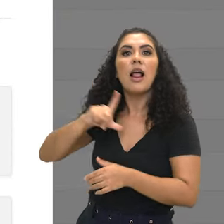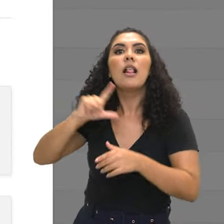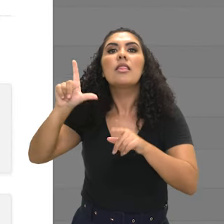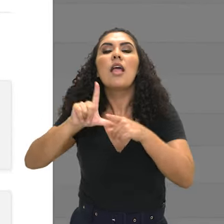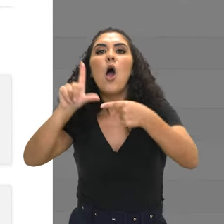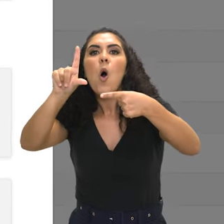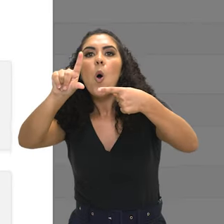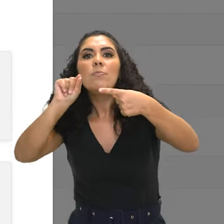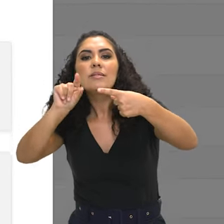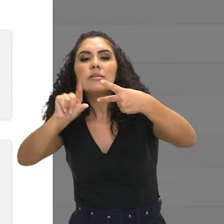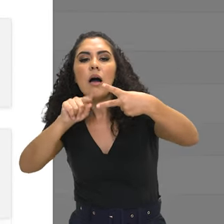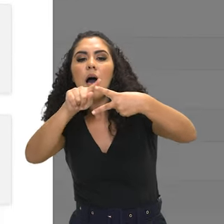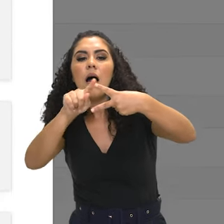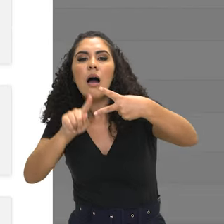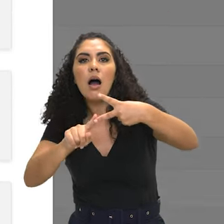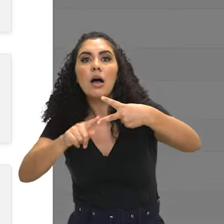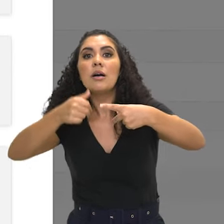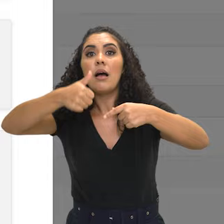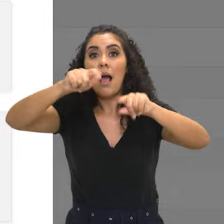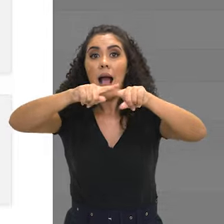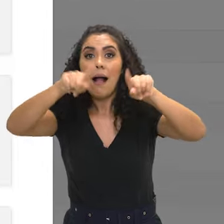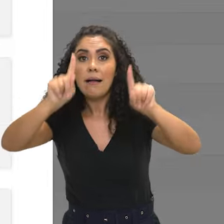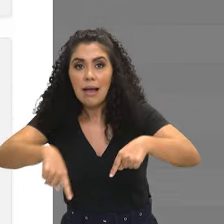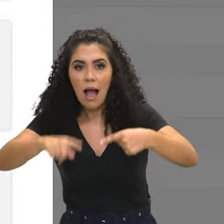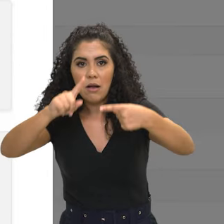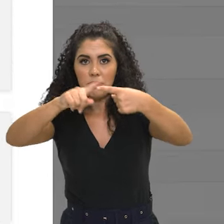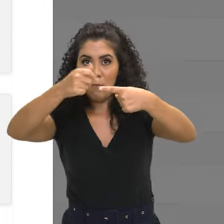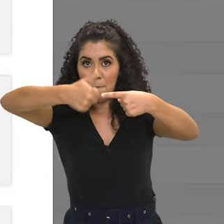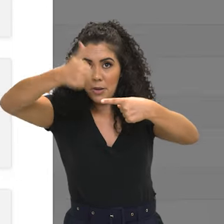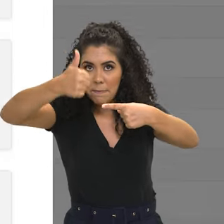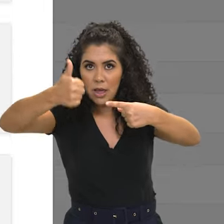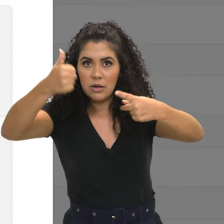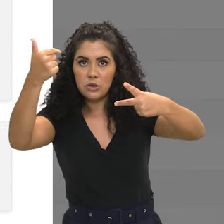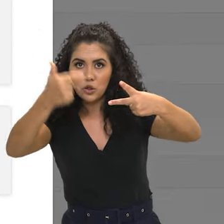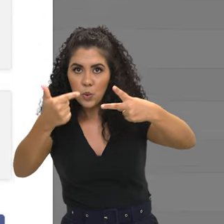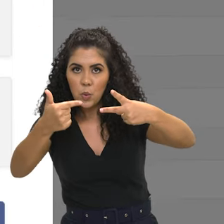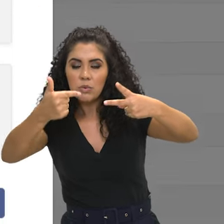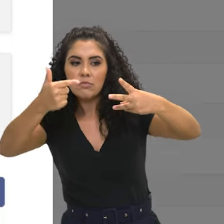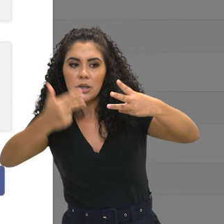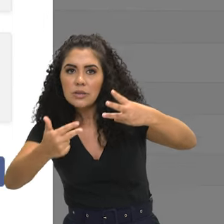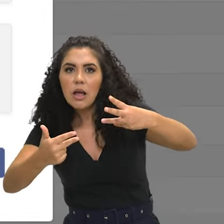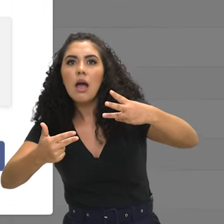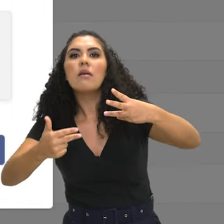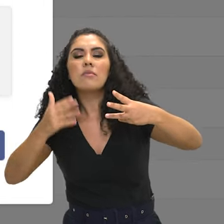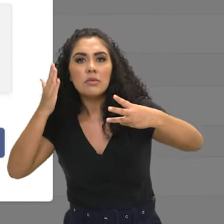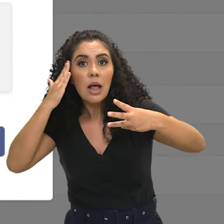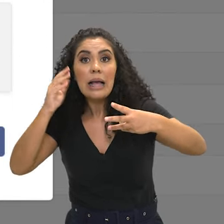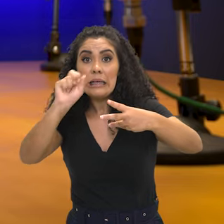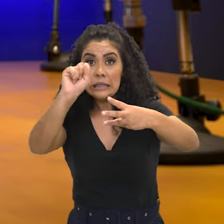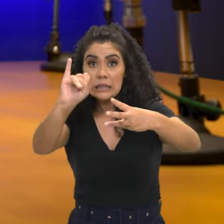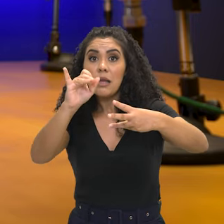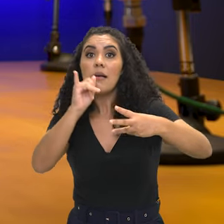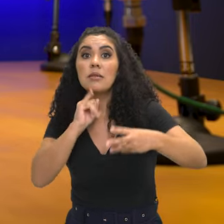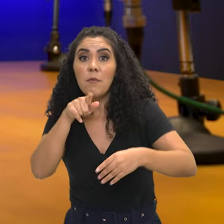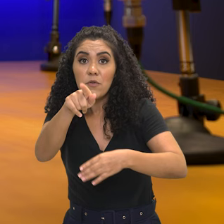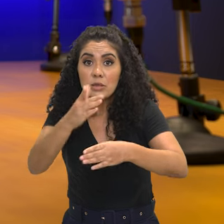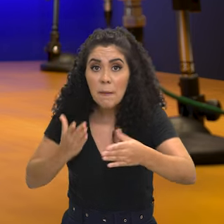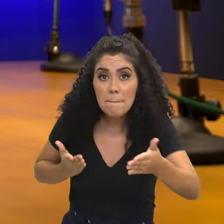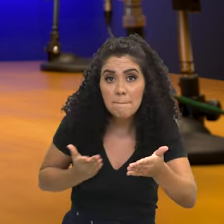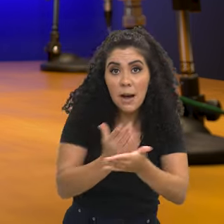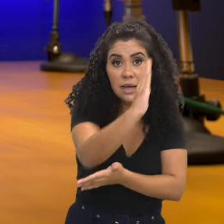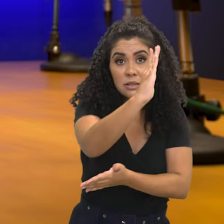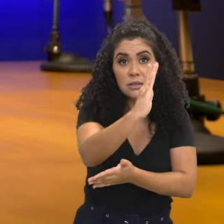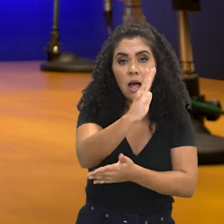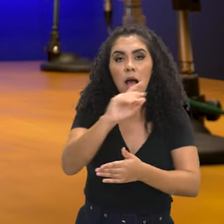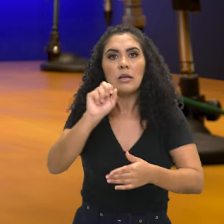aparecer quais foram as opções que eu fiz de cargos, pelo ranqueamento que eu fiz, isso é muito importante vocês lembrarem. Se você passar